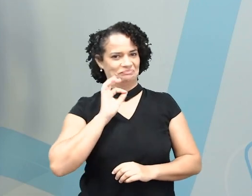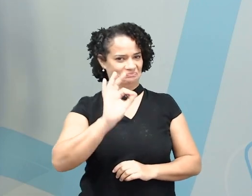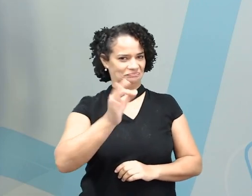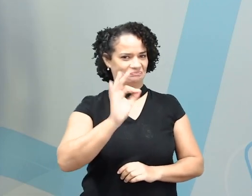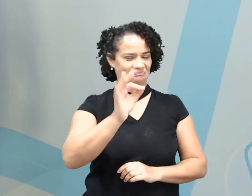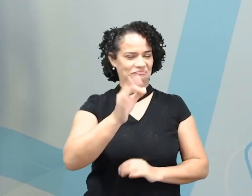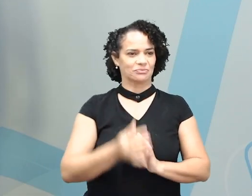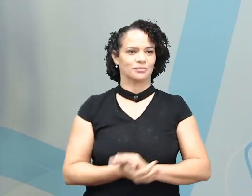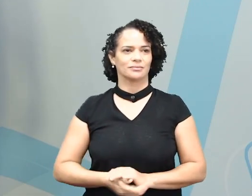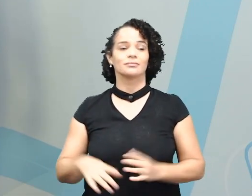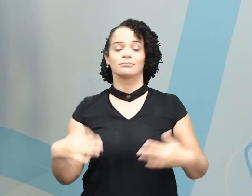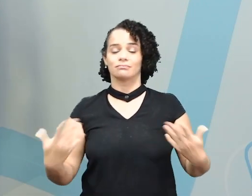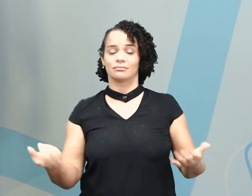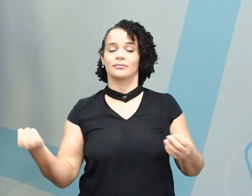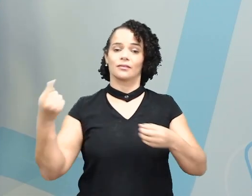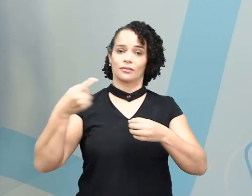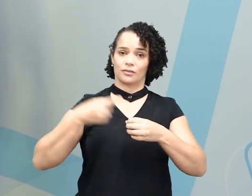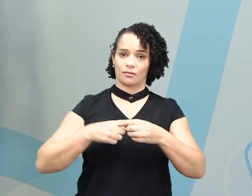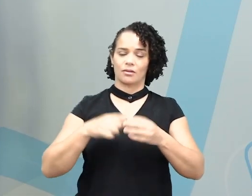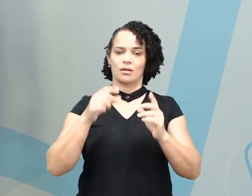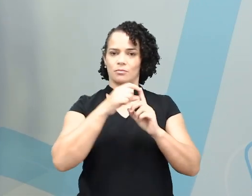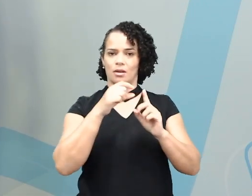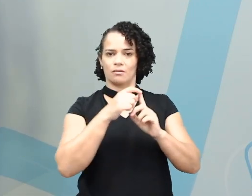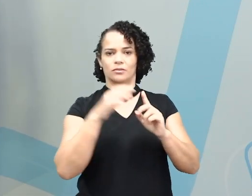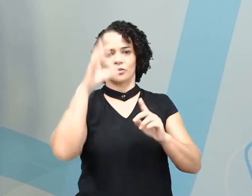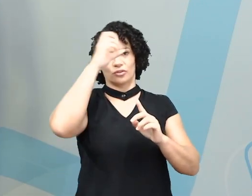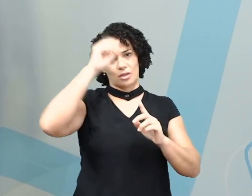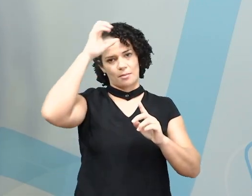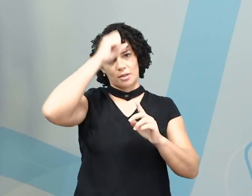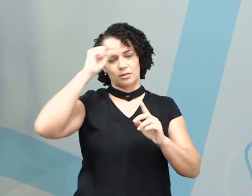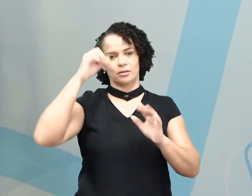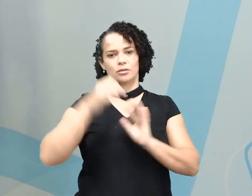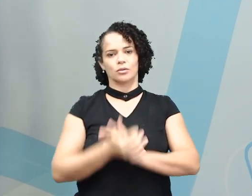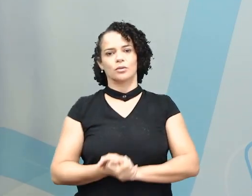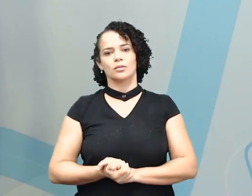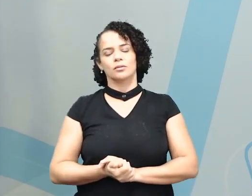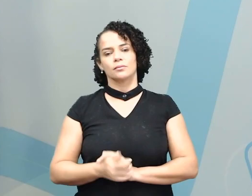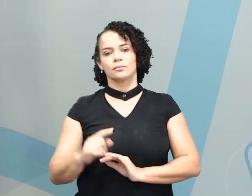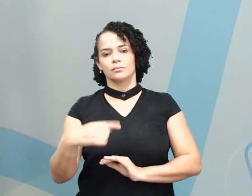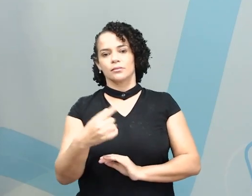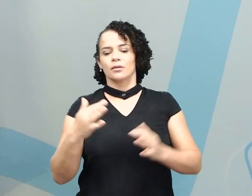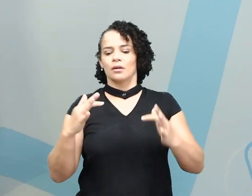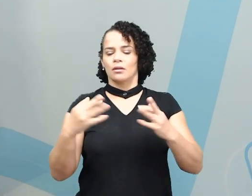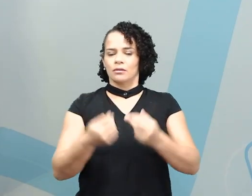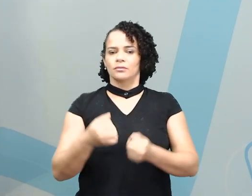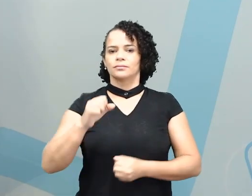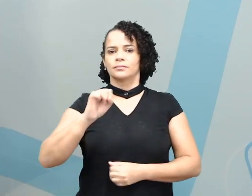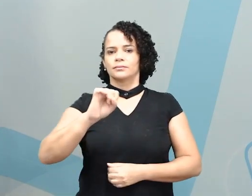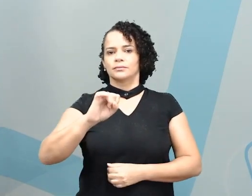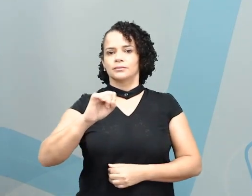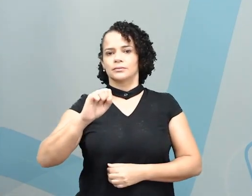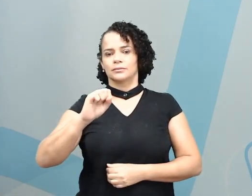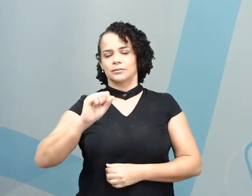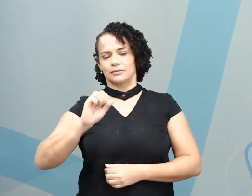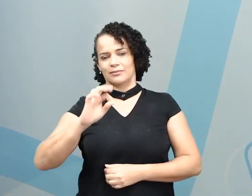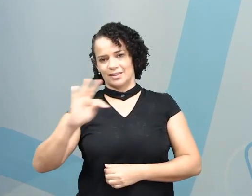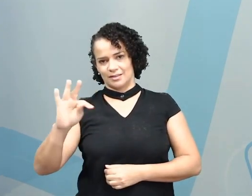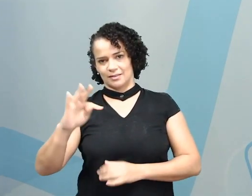vamos revisar as palavras que a gente aprendeu com as terminações em is. Scientist.